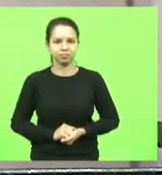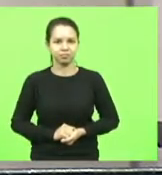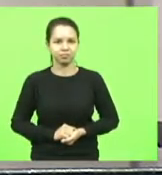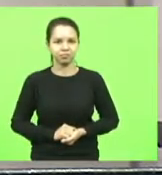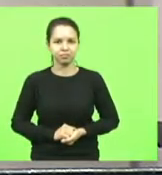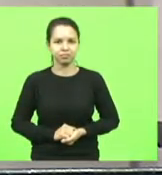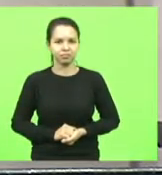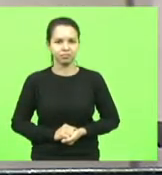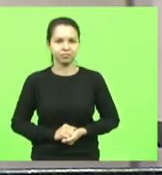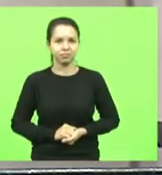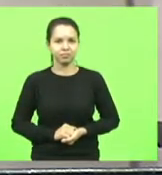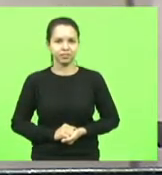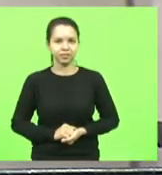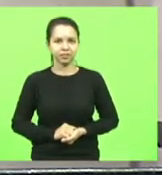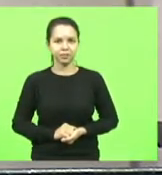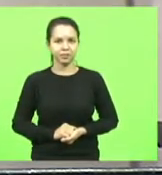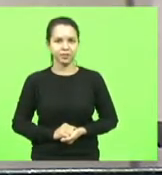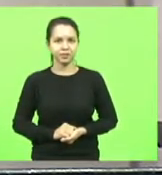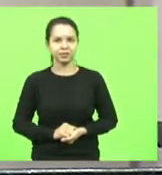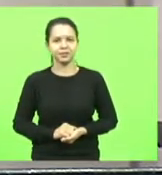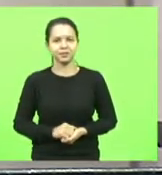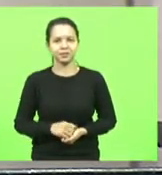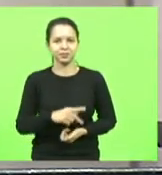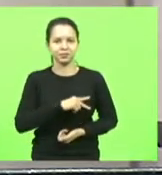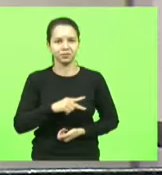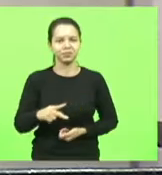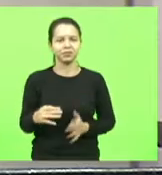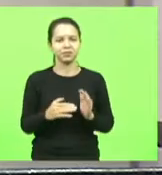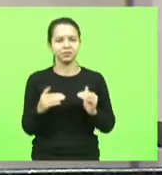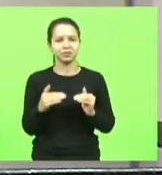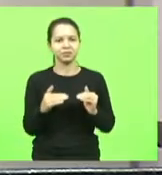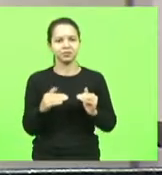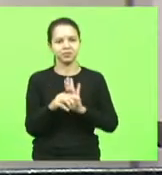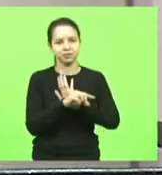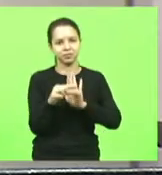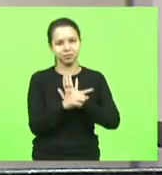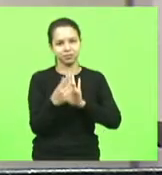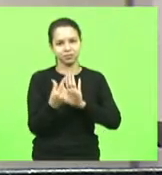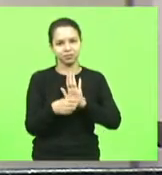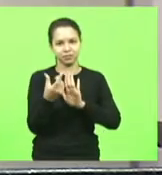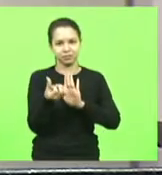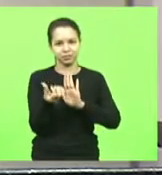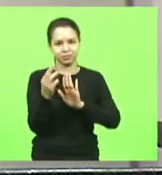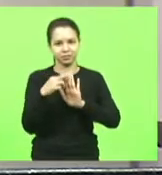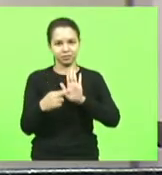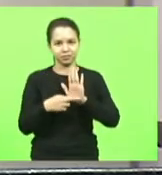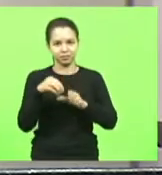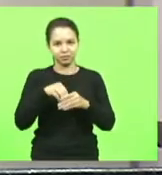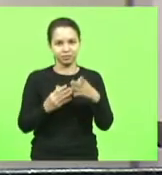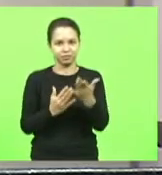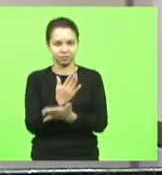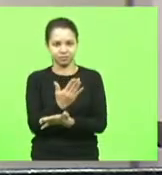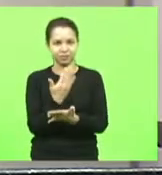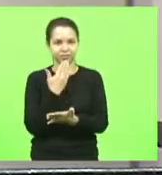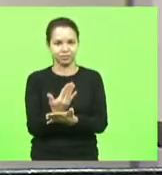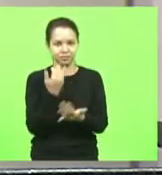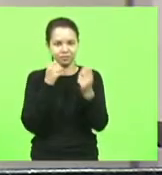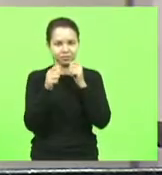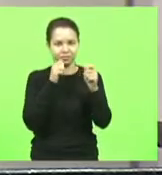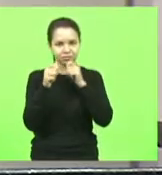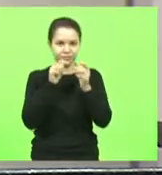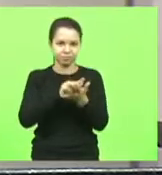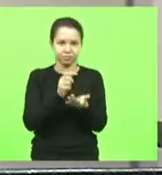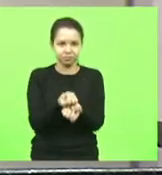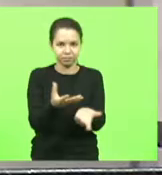Em consonância com o parágrafo primeiro do artigo número 106 do regimento interno do apuro aprovado, solicita-se ali que proceda à